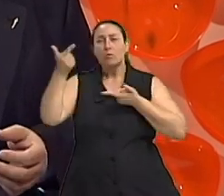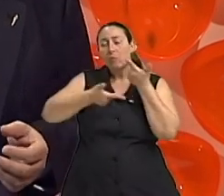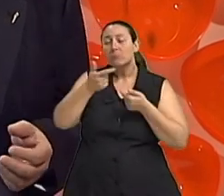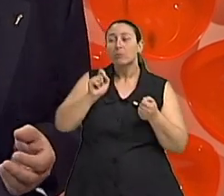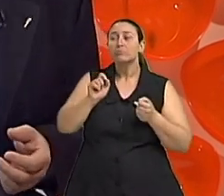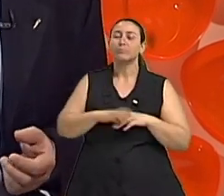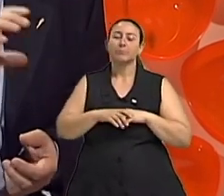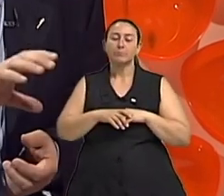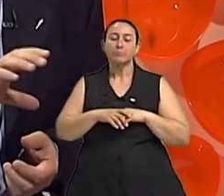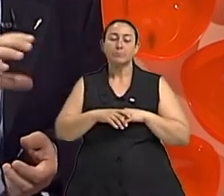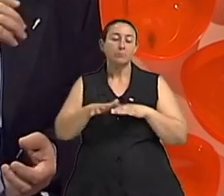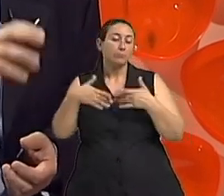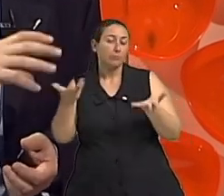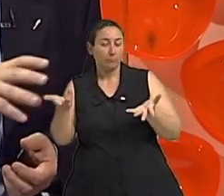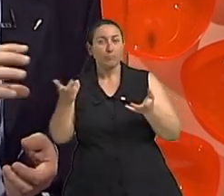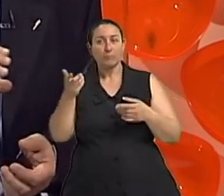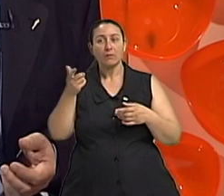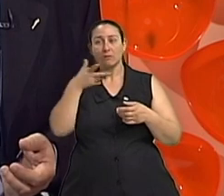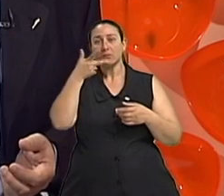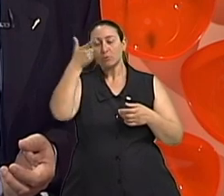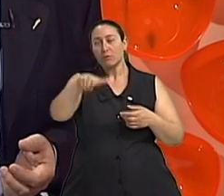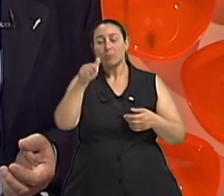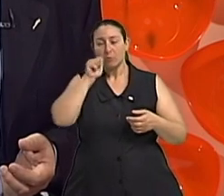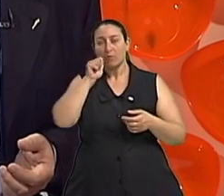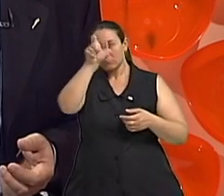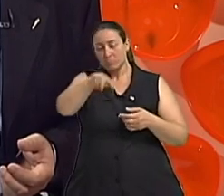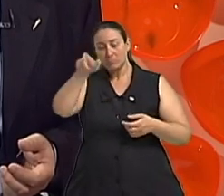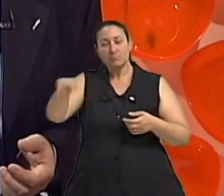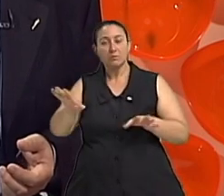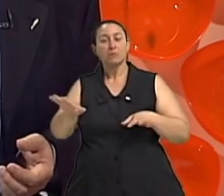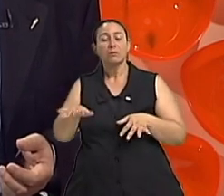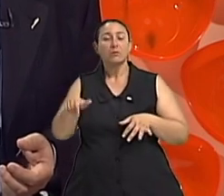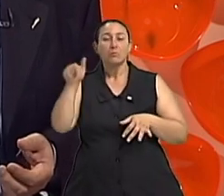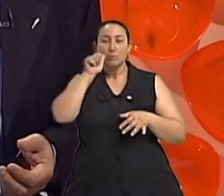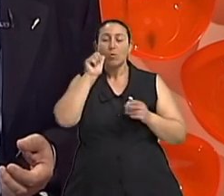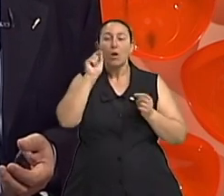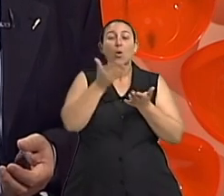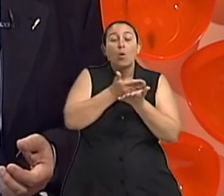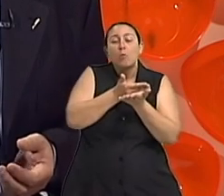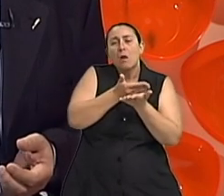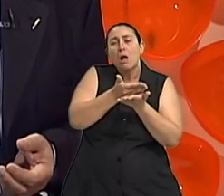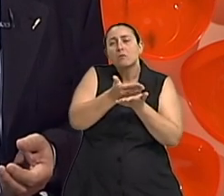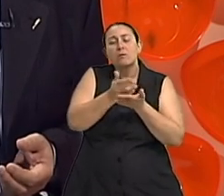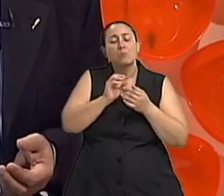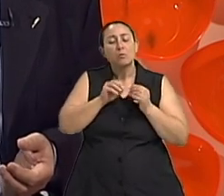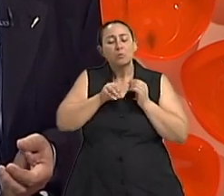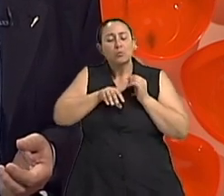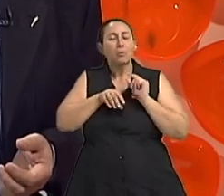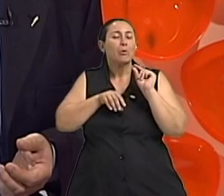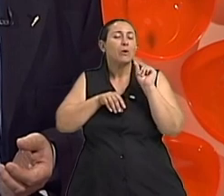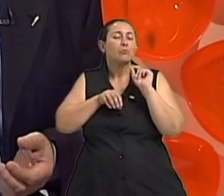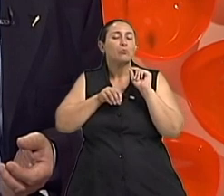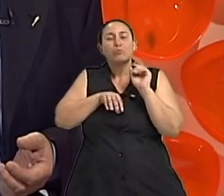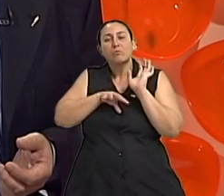esse é um problema trazendo de volta as mulheres como é um problema que começa sutil e evolui ao longo do tempo e